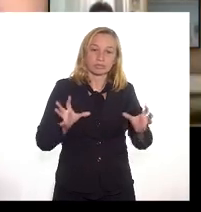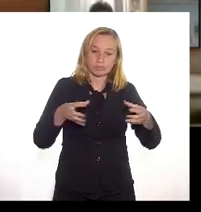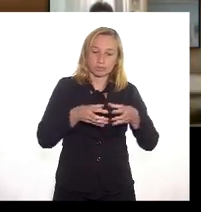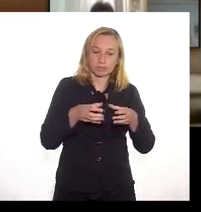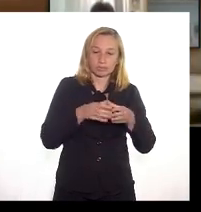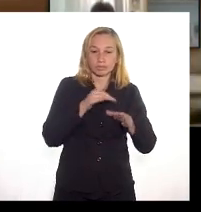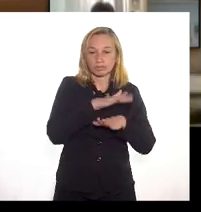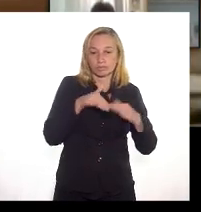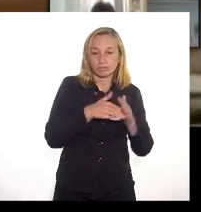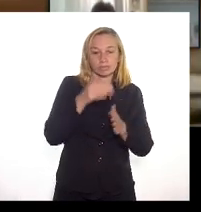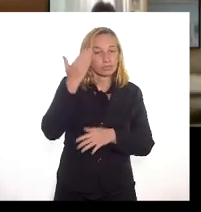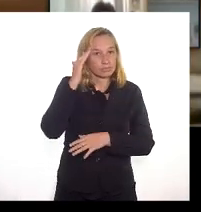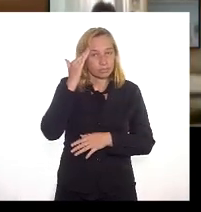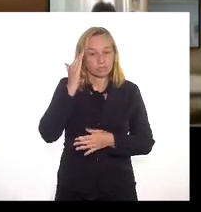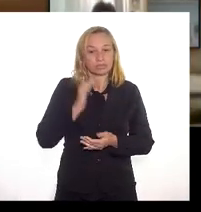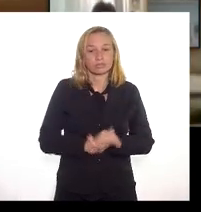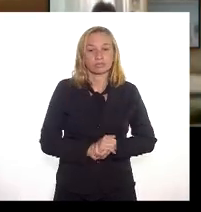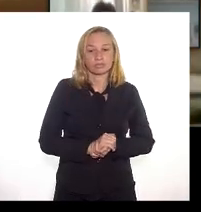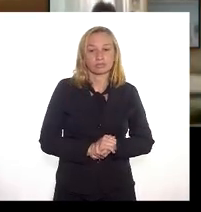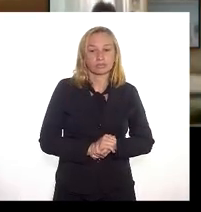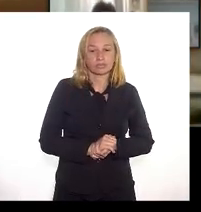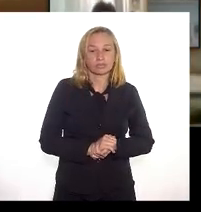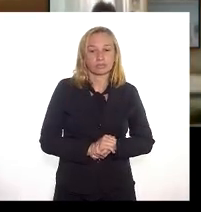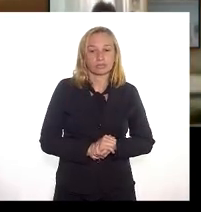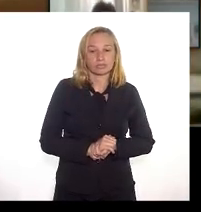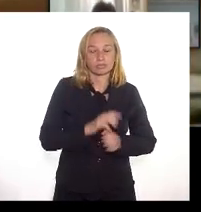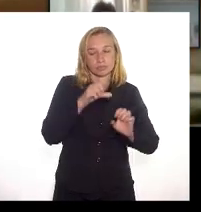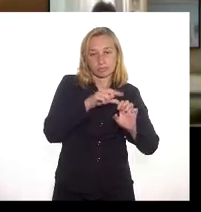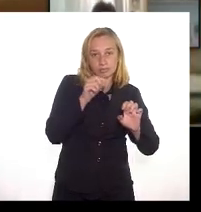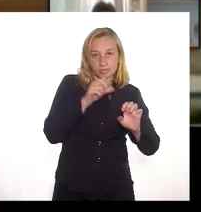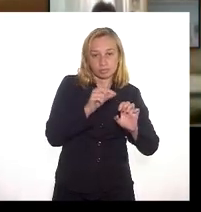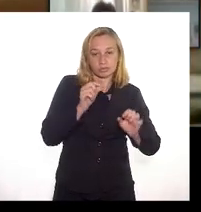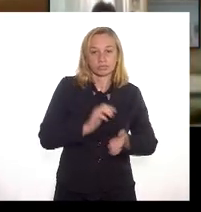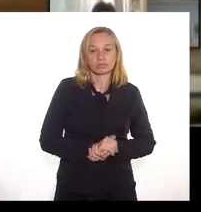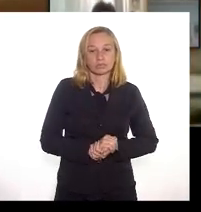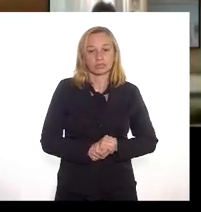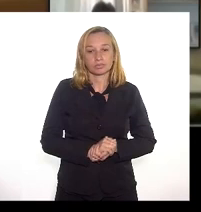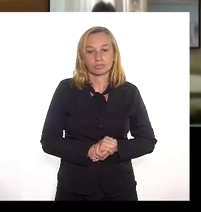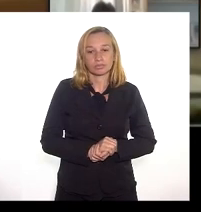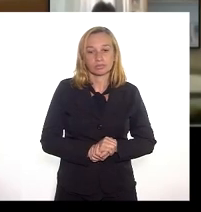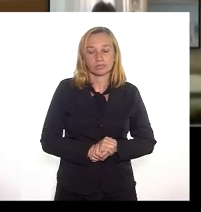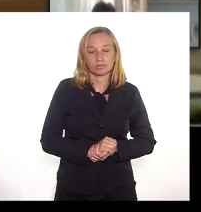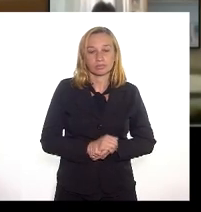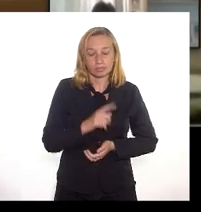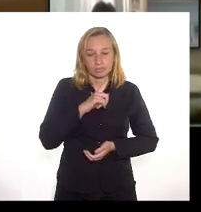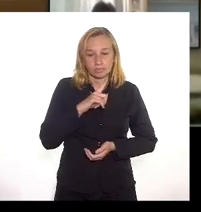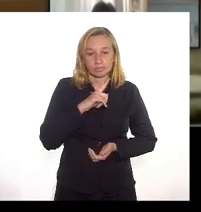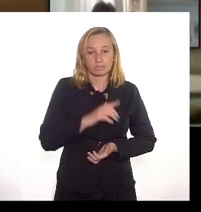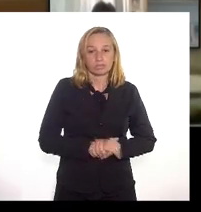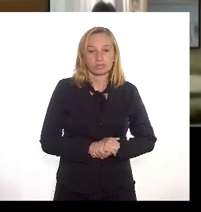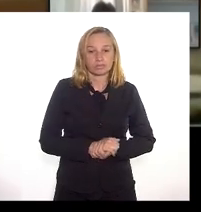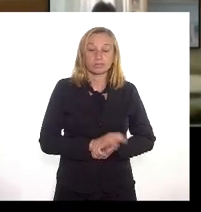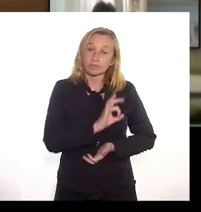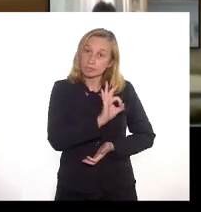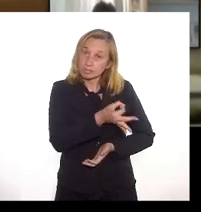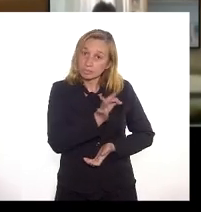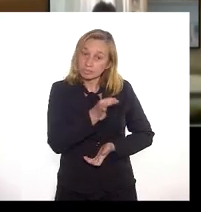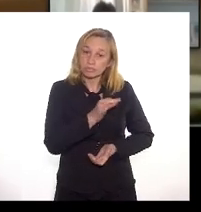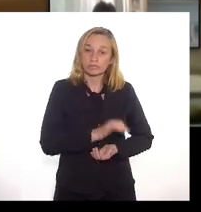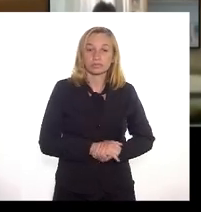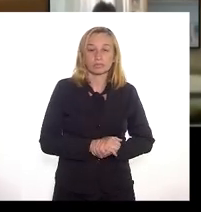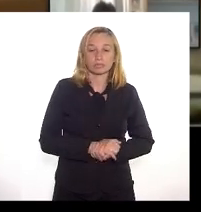com toda a compreensão sobre sobre o empreendimento e que haja de fato